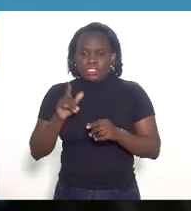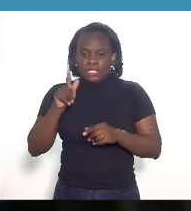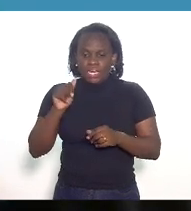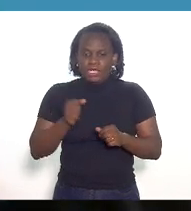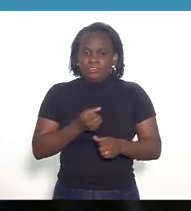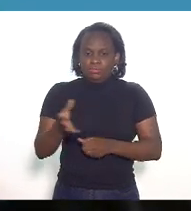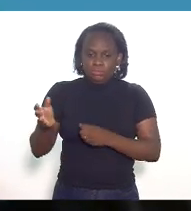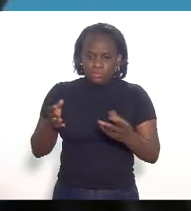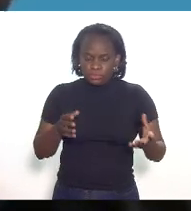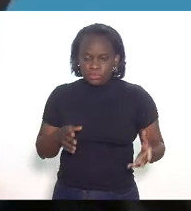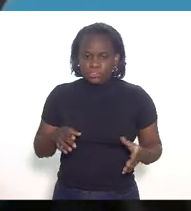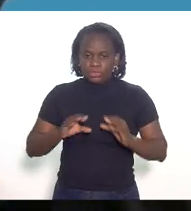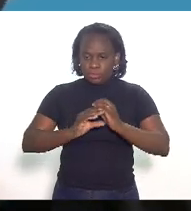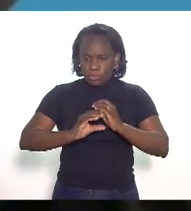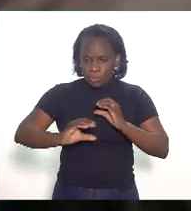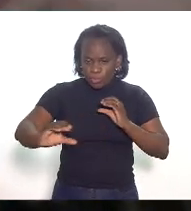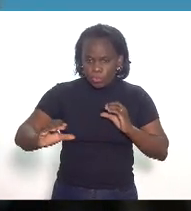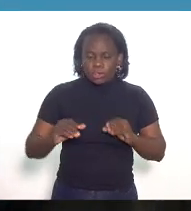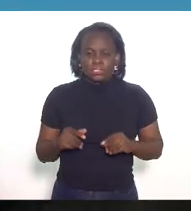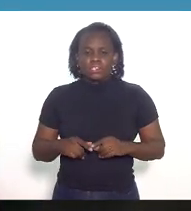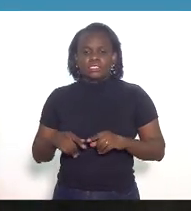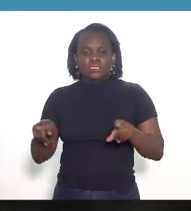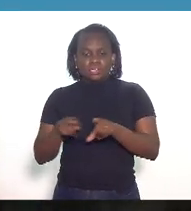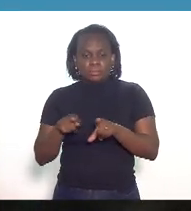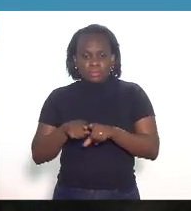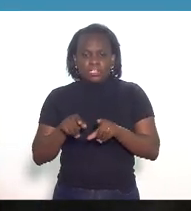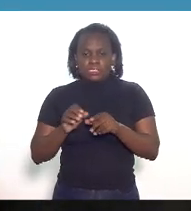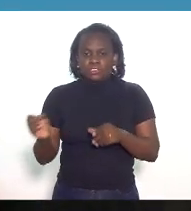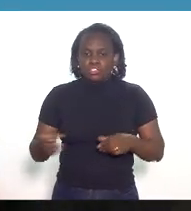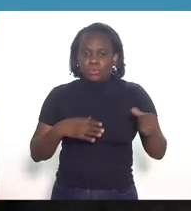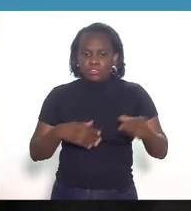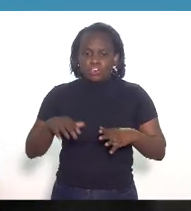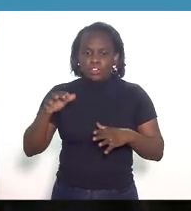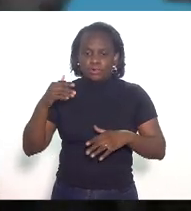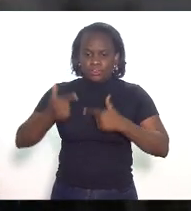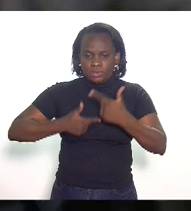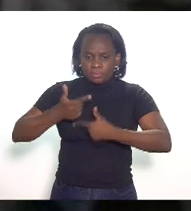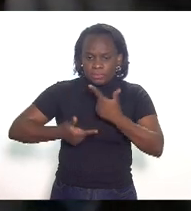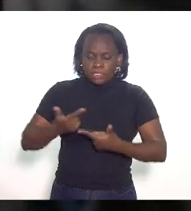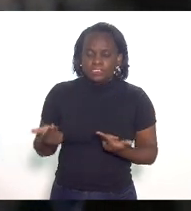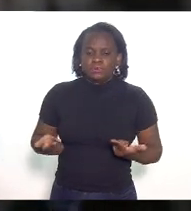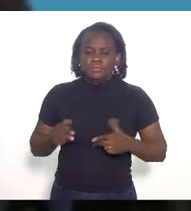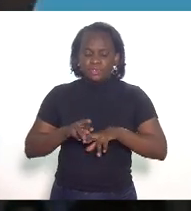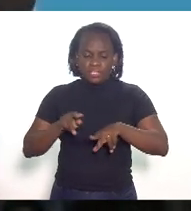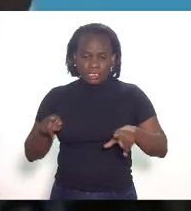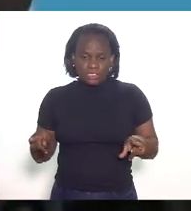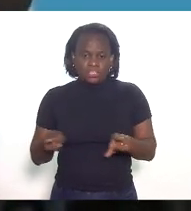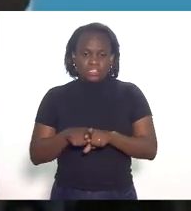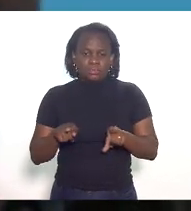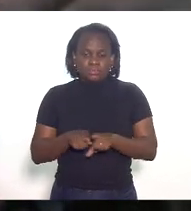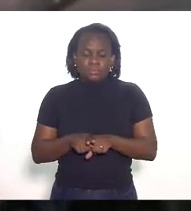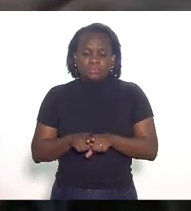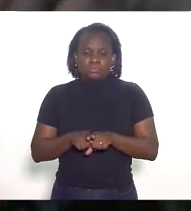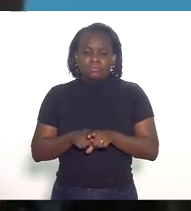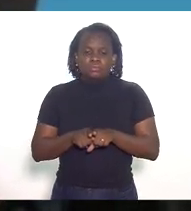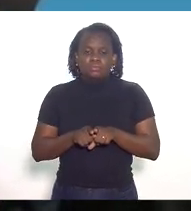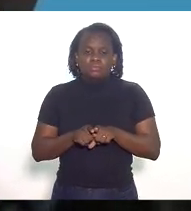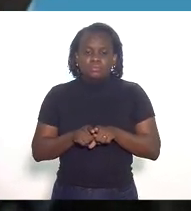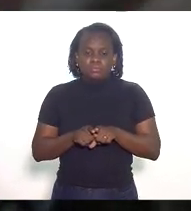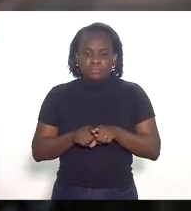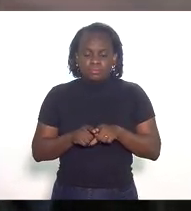gás canalizado abrindo o mercado para novos agentes e viabilizando um mercado de